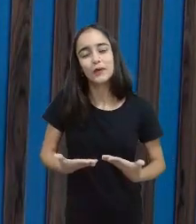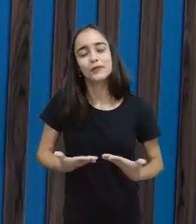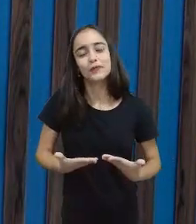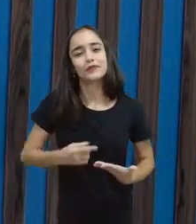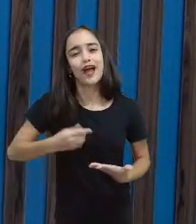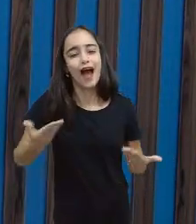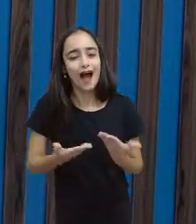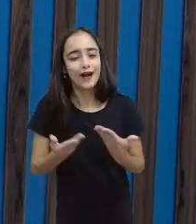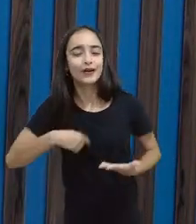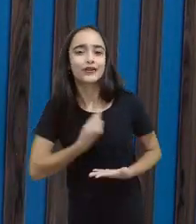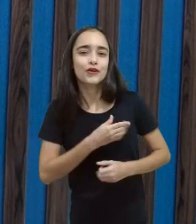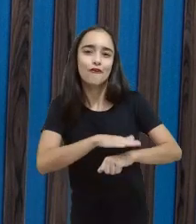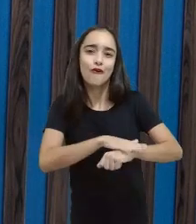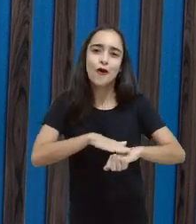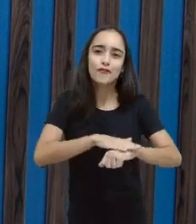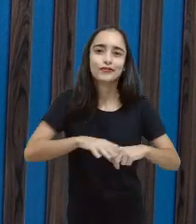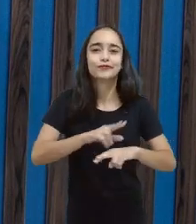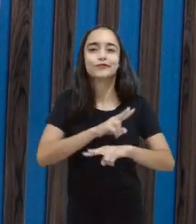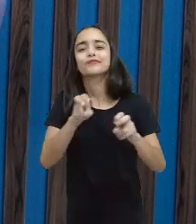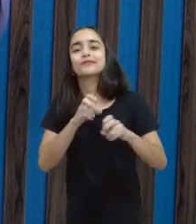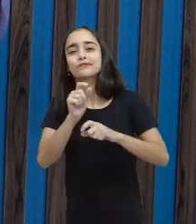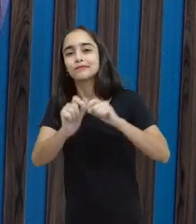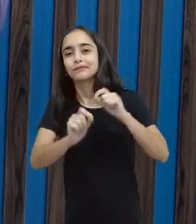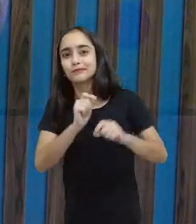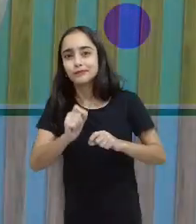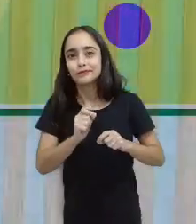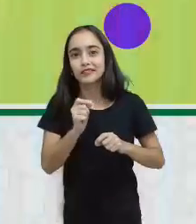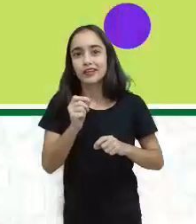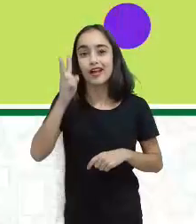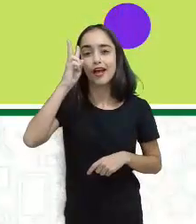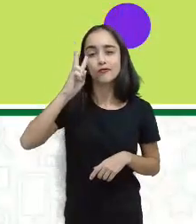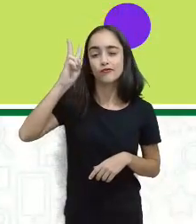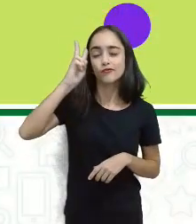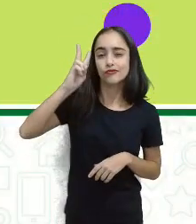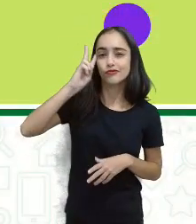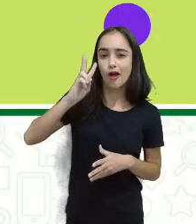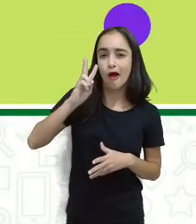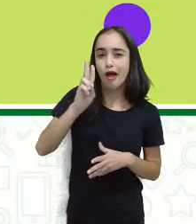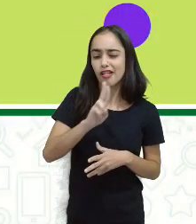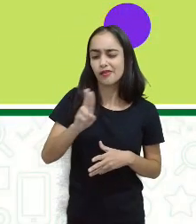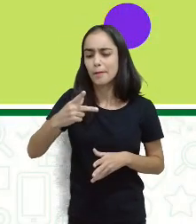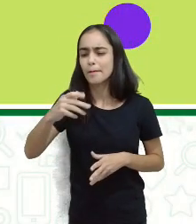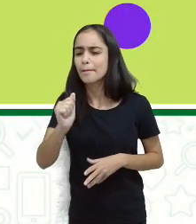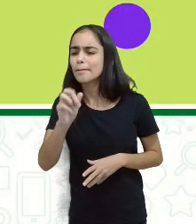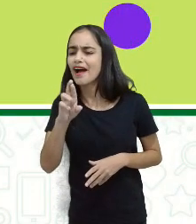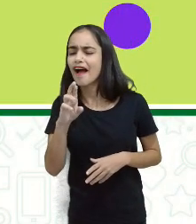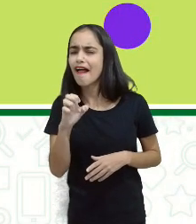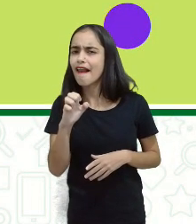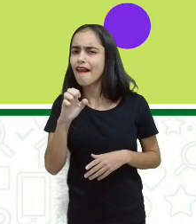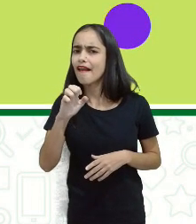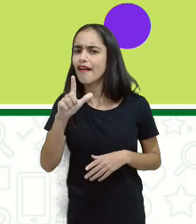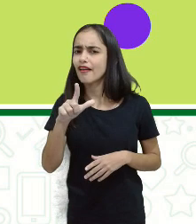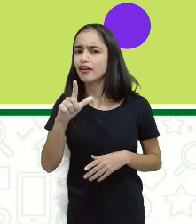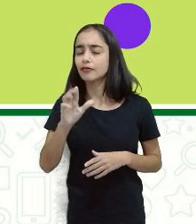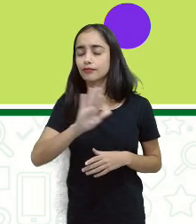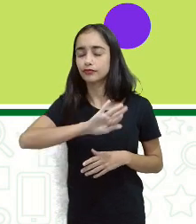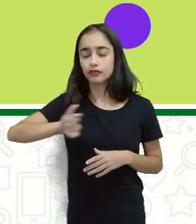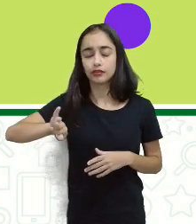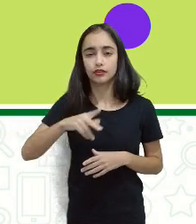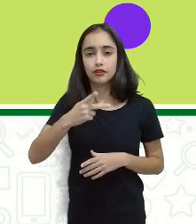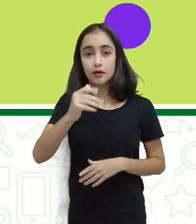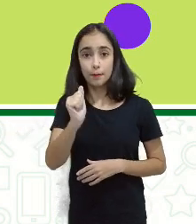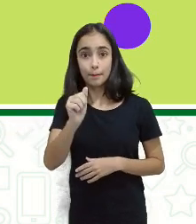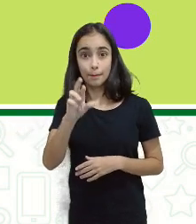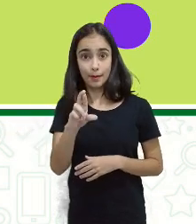vai falar de parlendas. E o que quer dizer parlendas? Parlar,